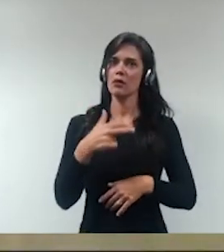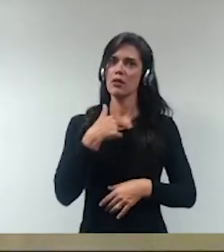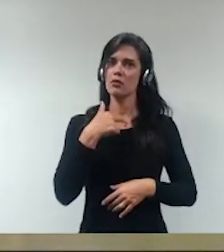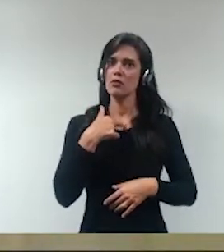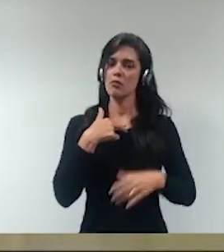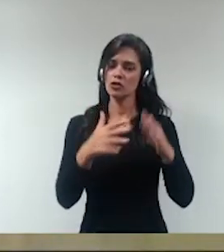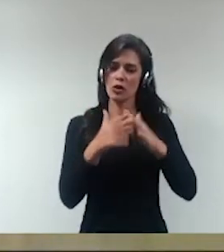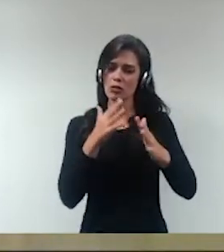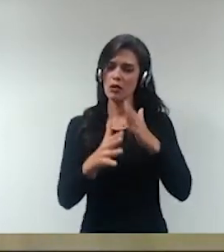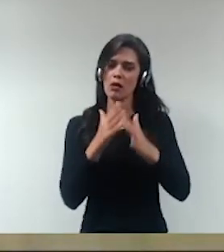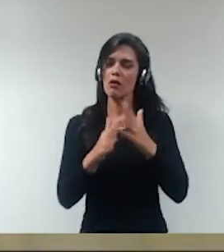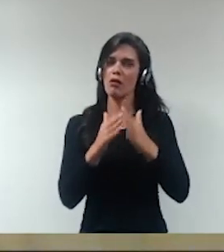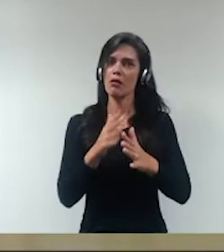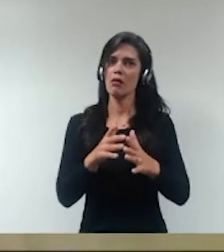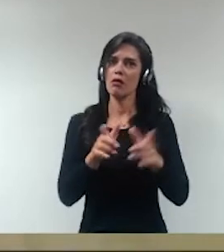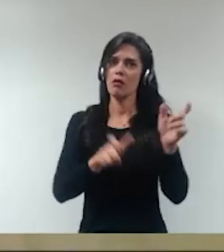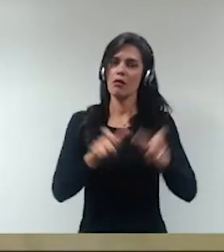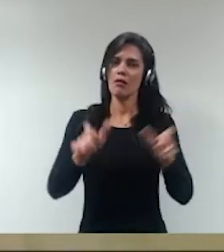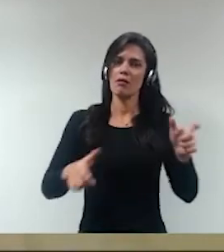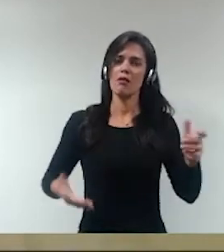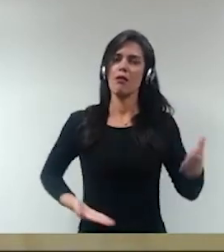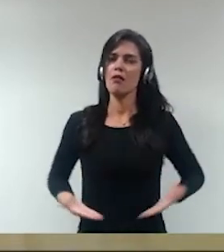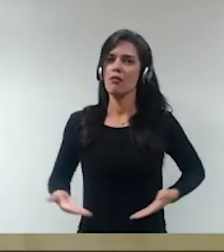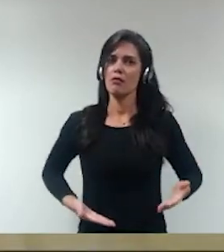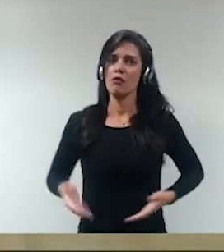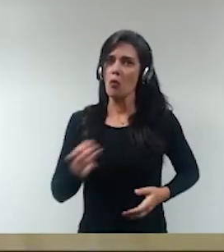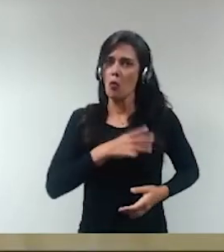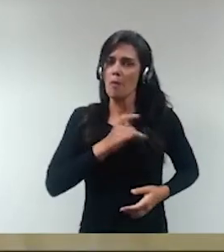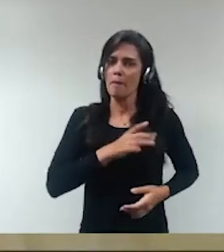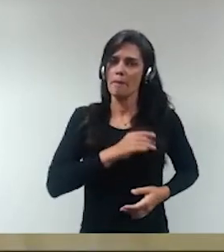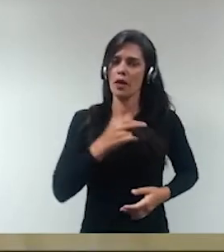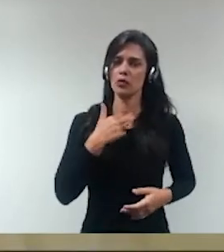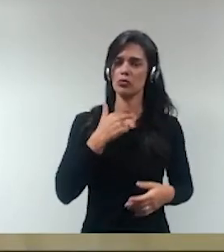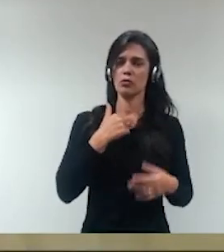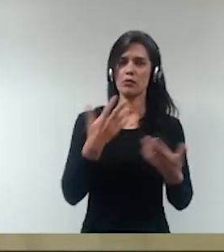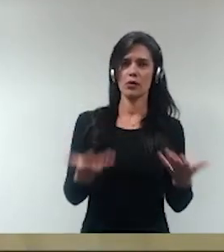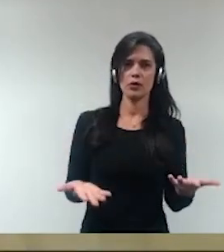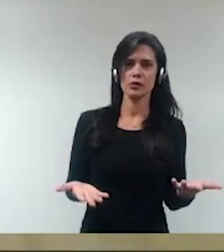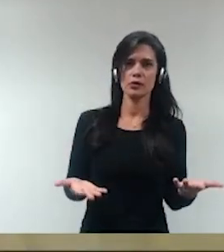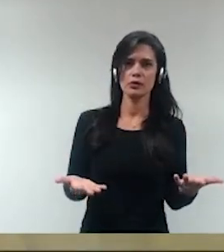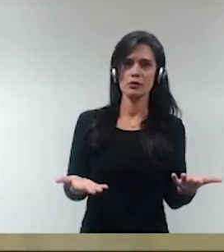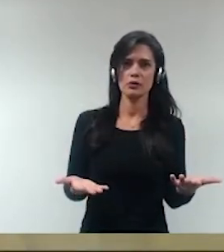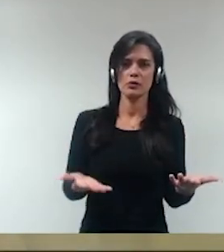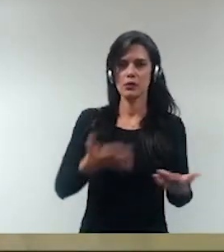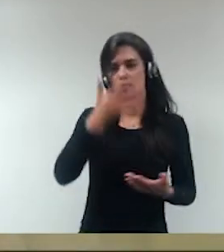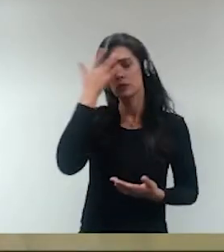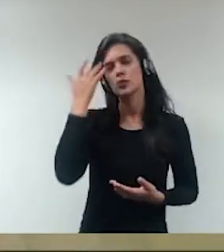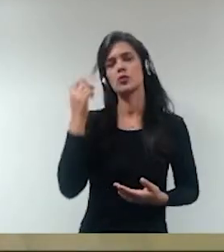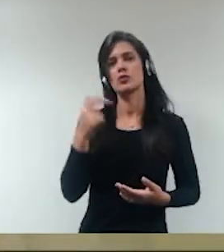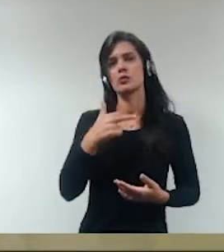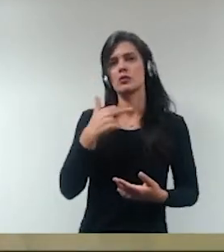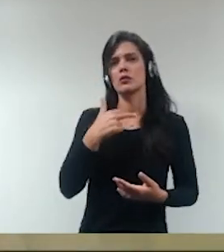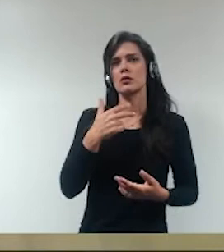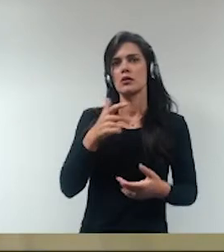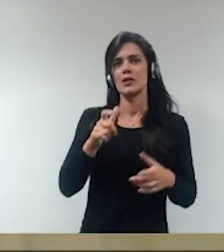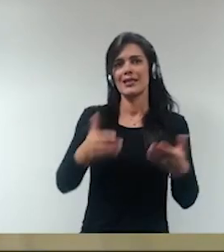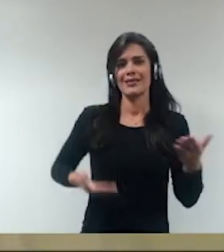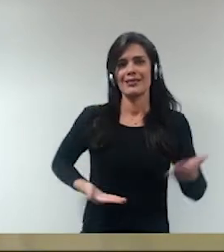agentes públicos, agentes, tratadores públicos, medrosos, né, eles não podem temer a legislação, né,